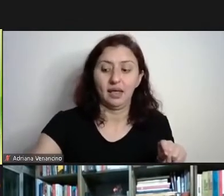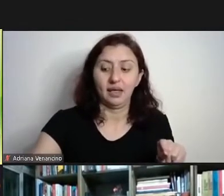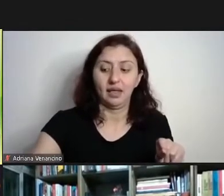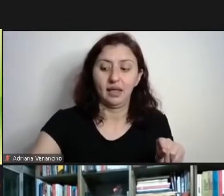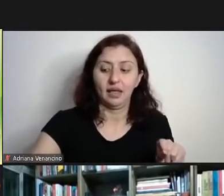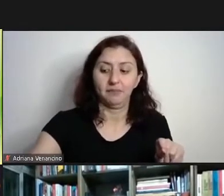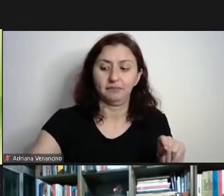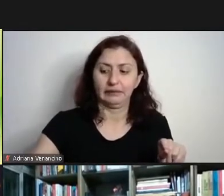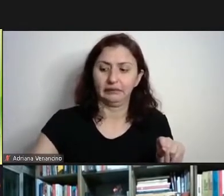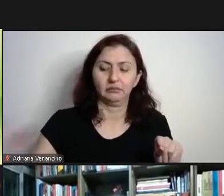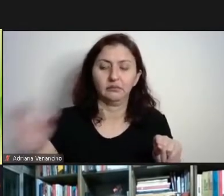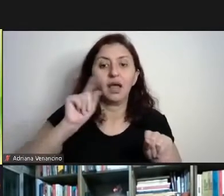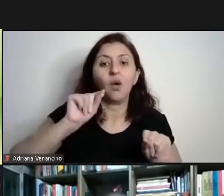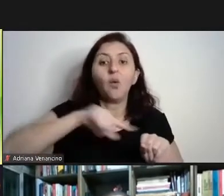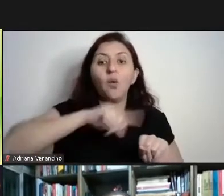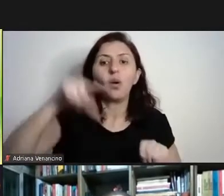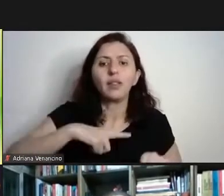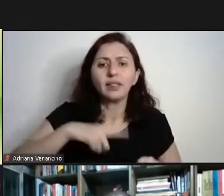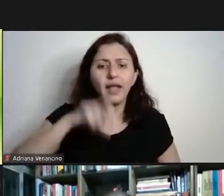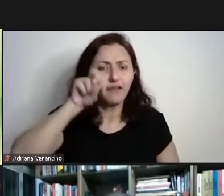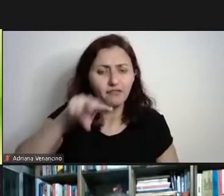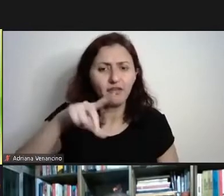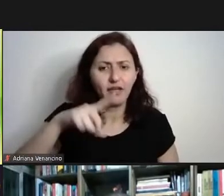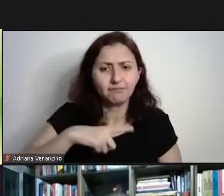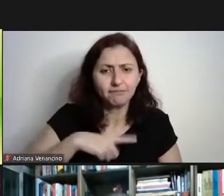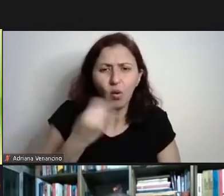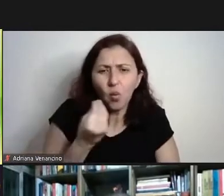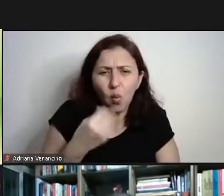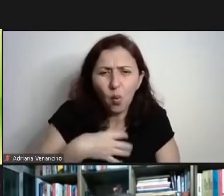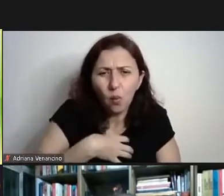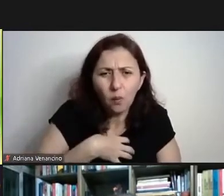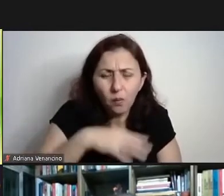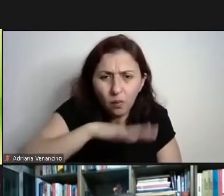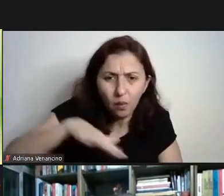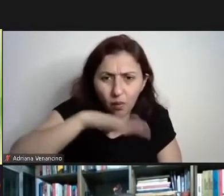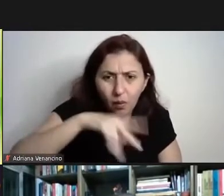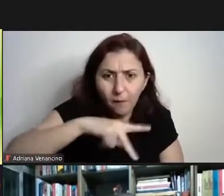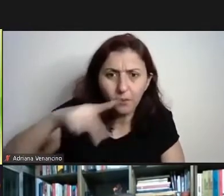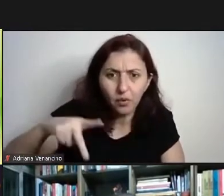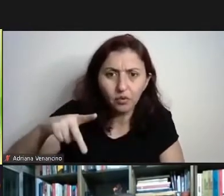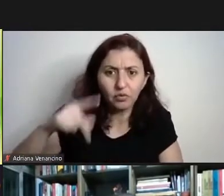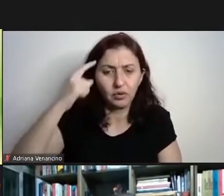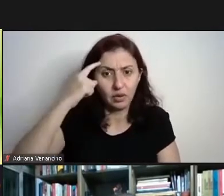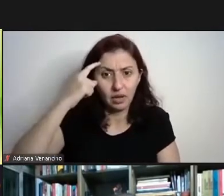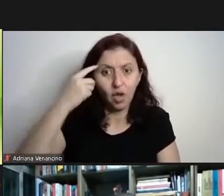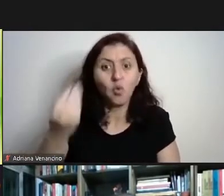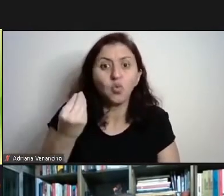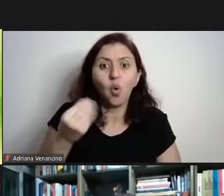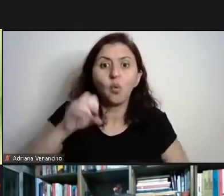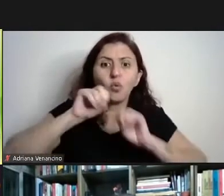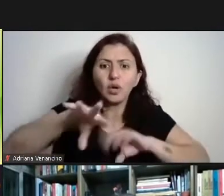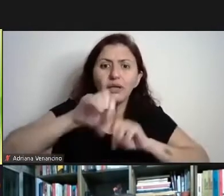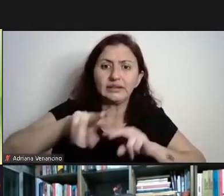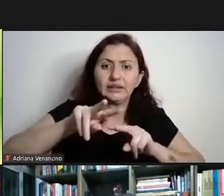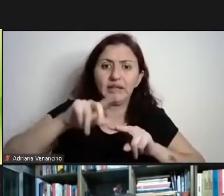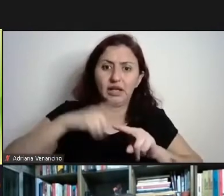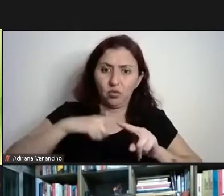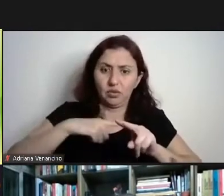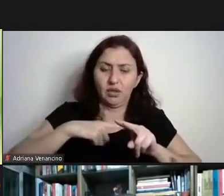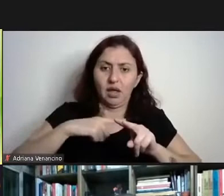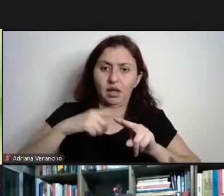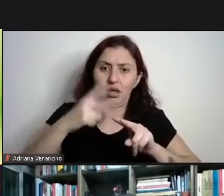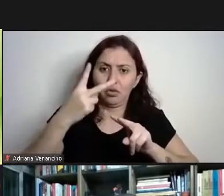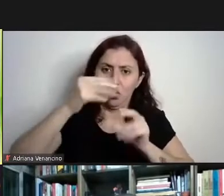colocada aqui no chat? E a questão do ensino híbrido, se ele é possível nessa